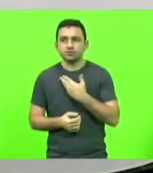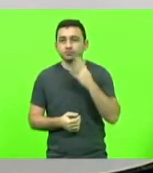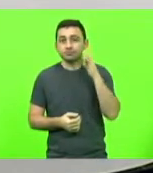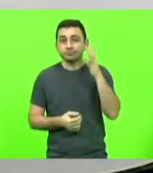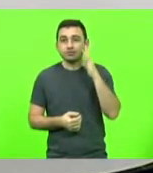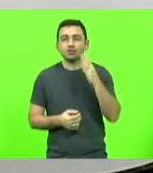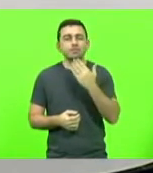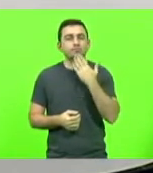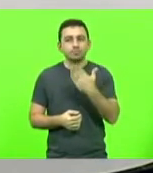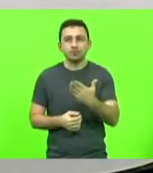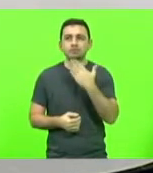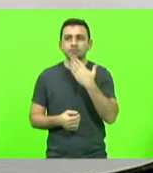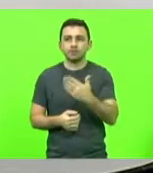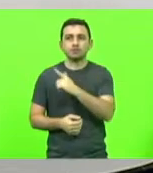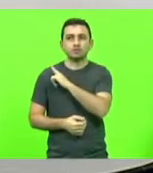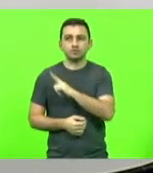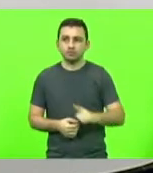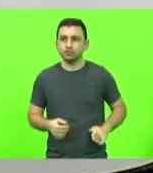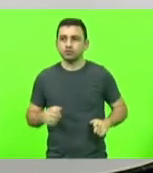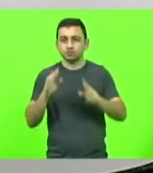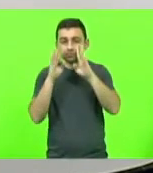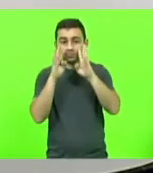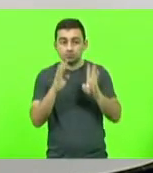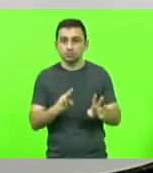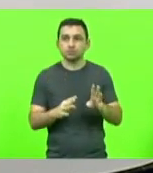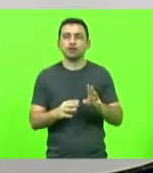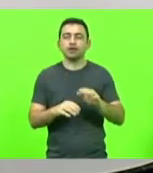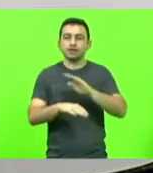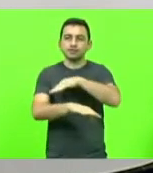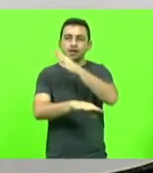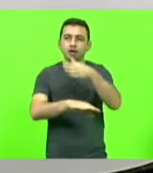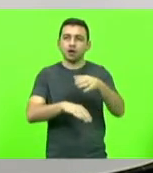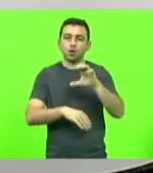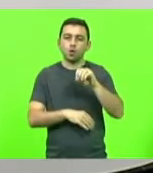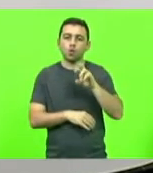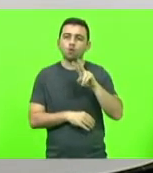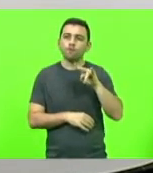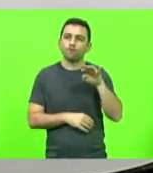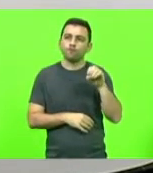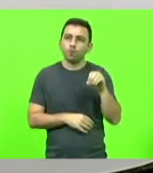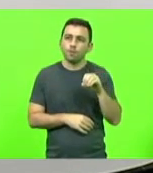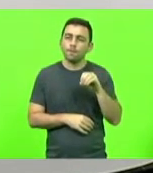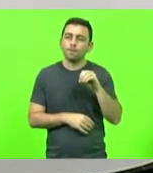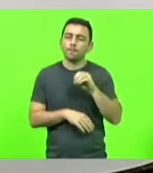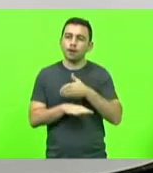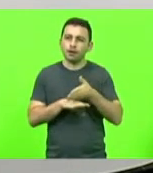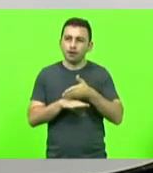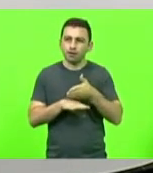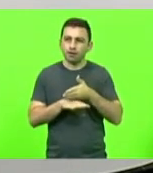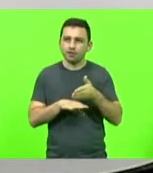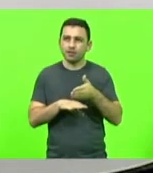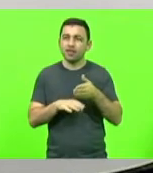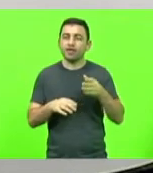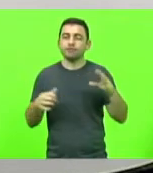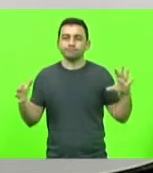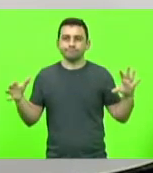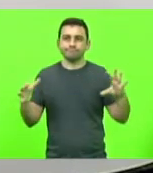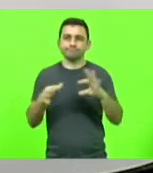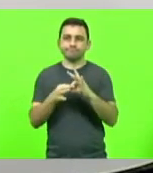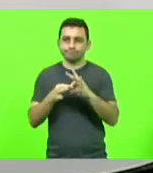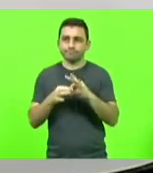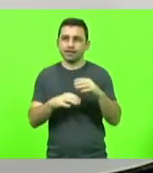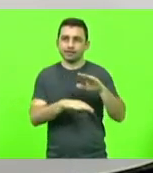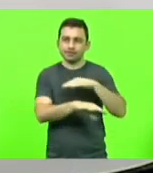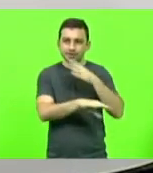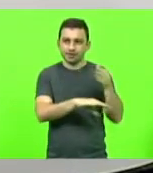aqui requerendo ao governo atenção à Serra do Corvo Branco, por exemplo, que vai ligar a nossa linda serra